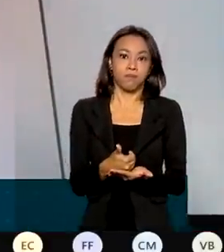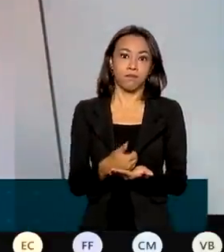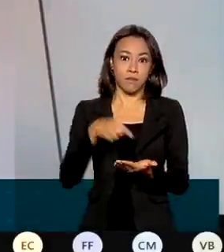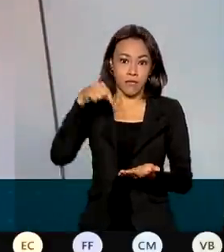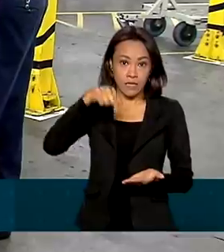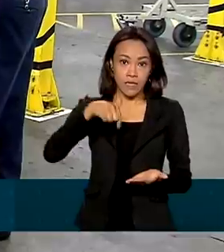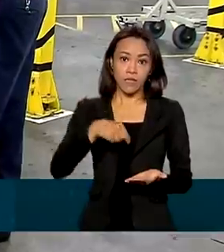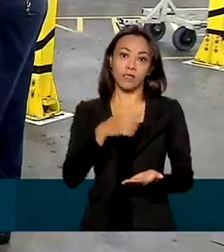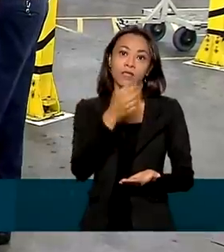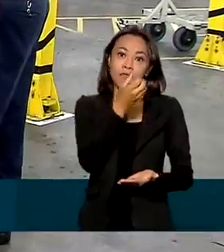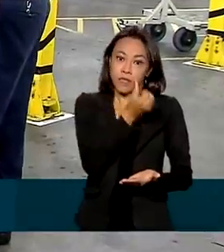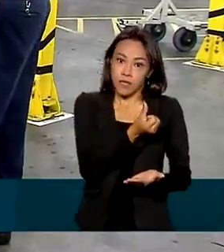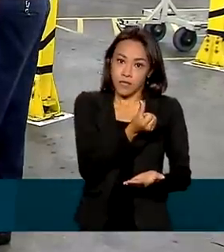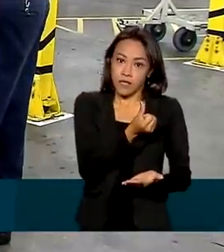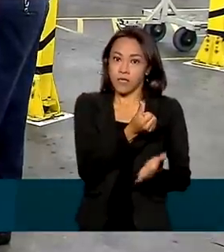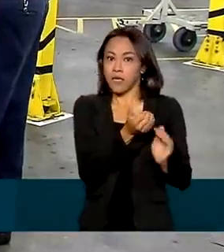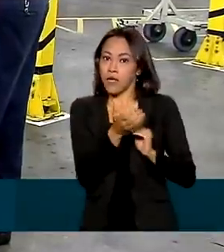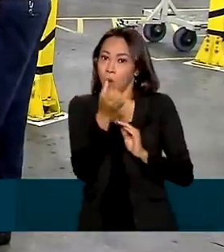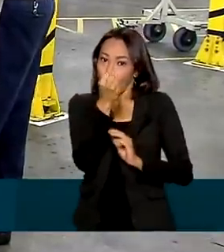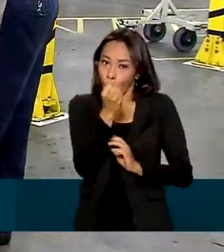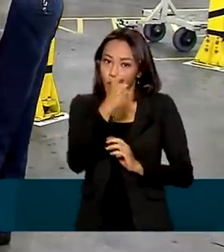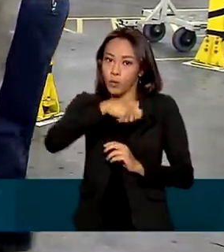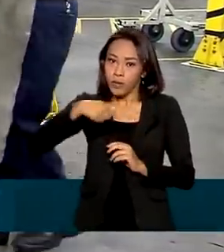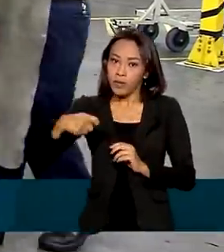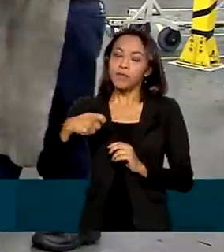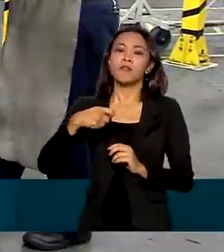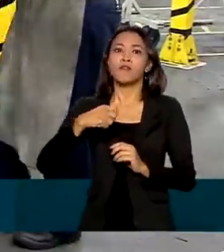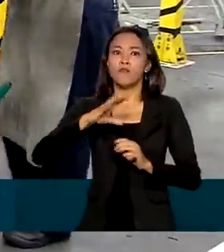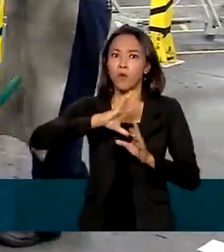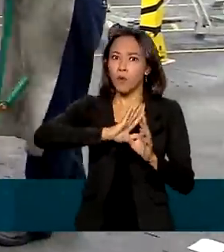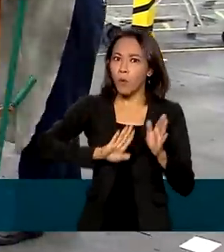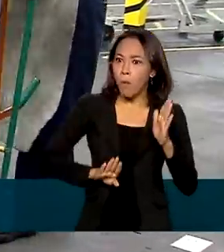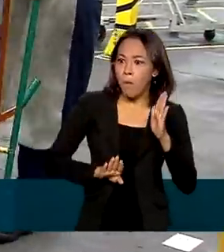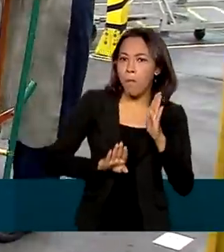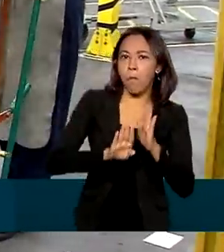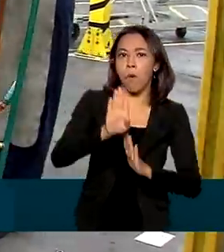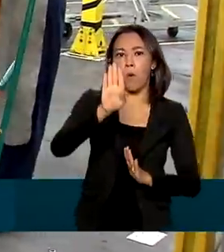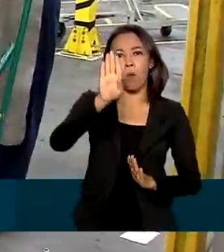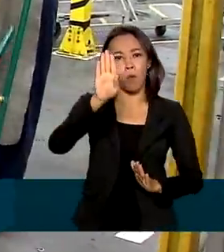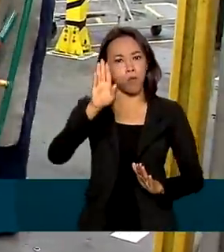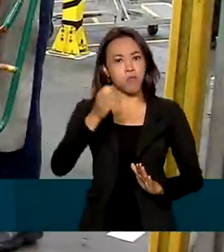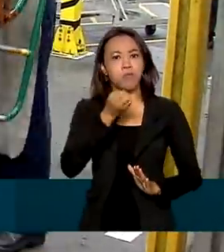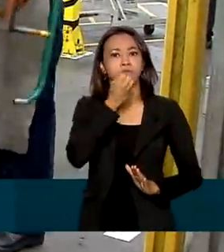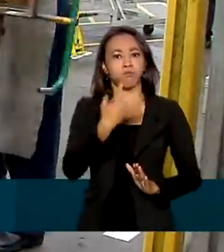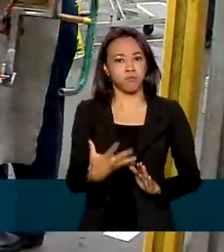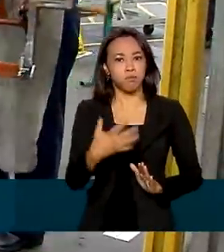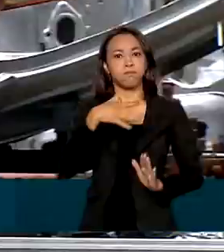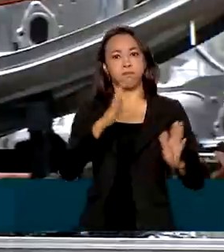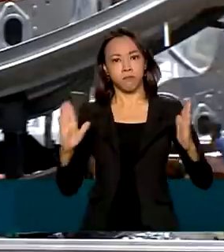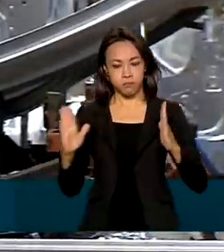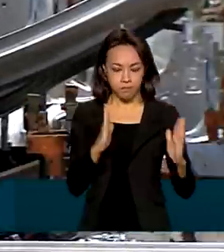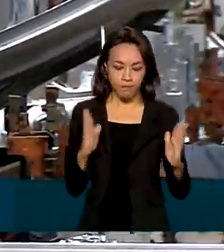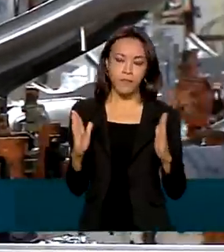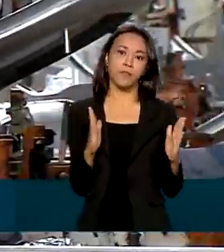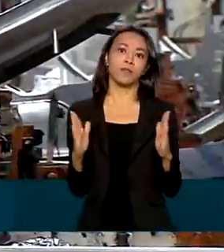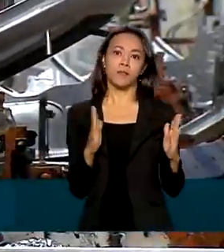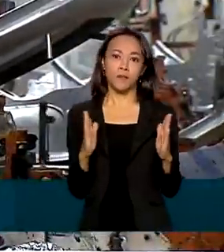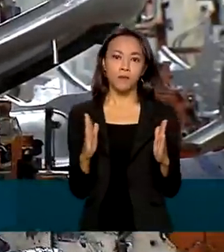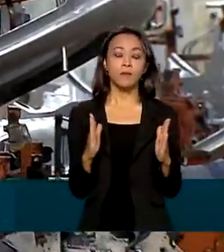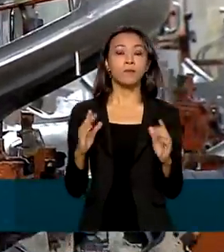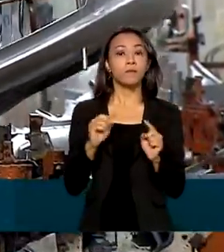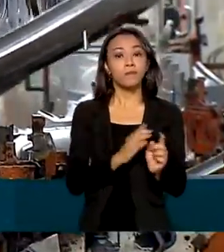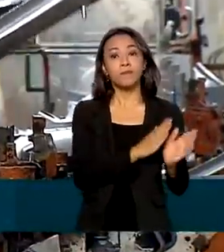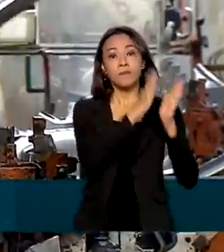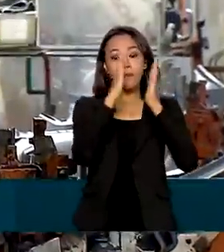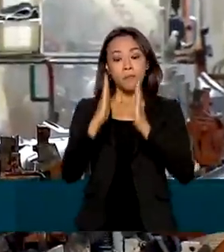oito meses foram recordes para os respectivos meses, recordes mensais. E nos